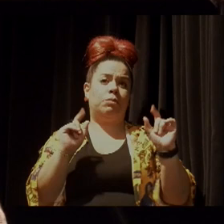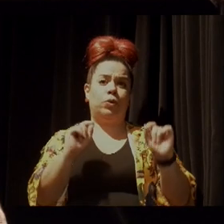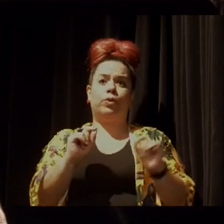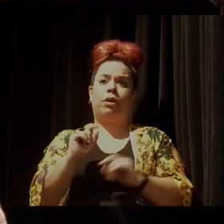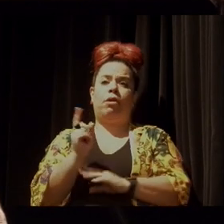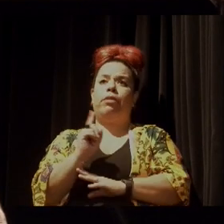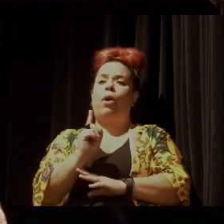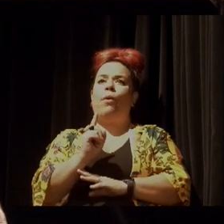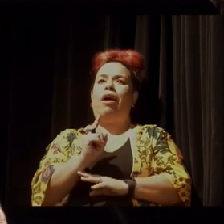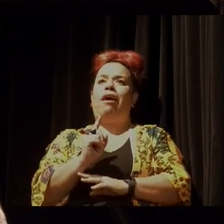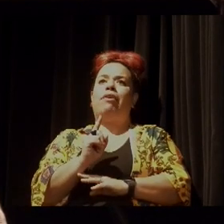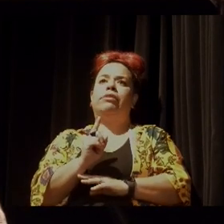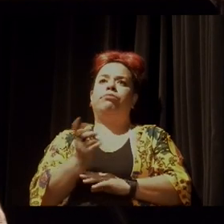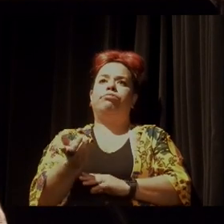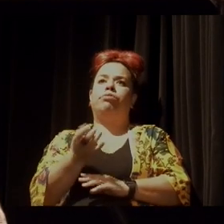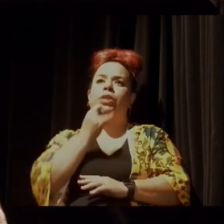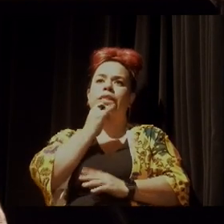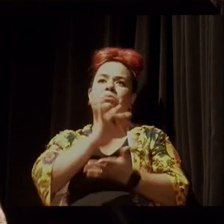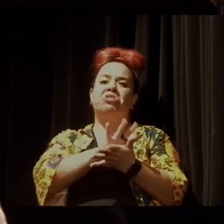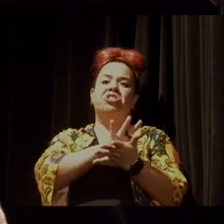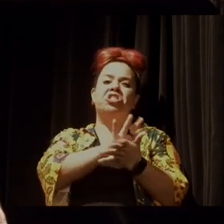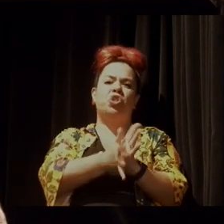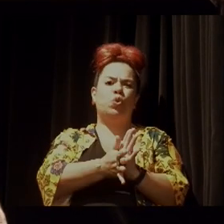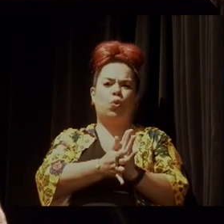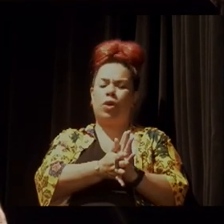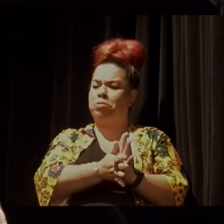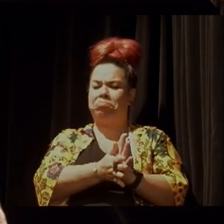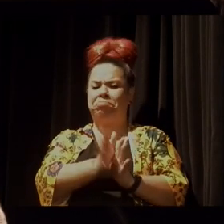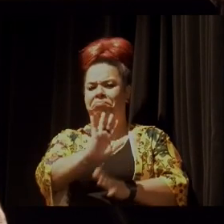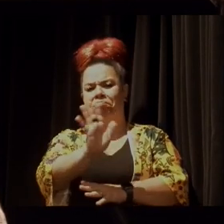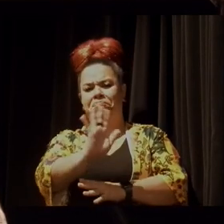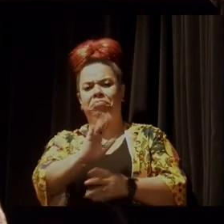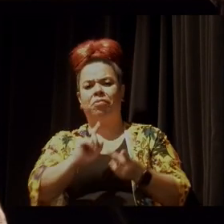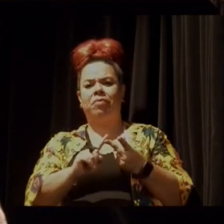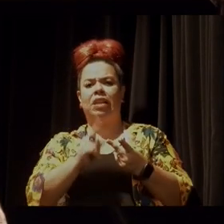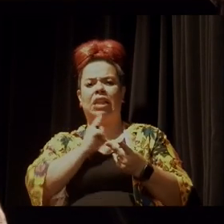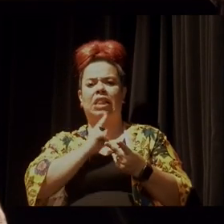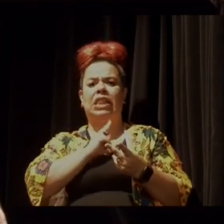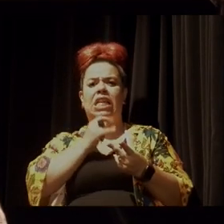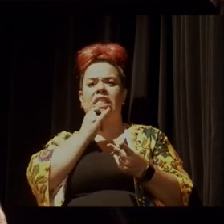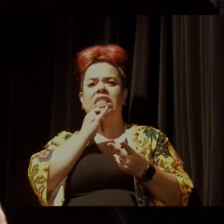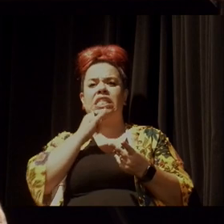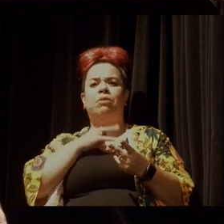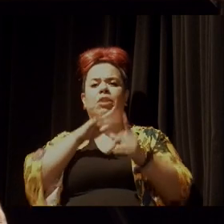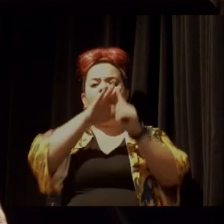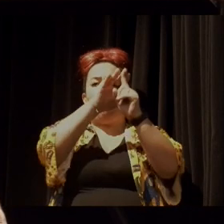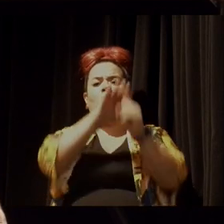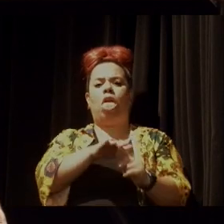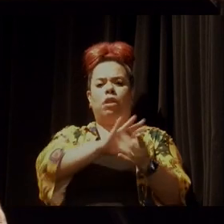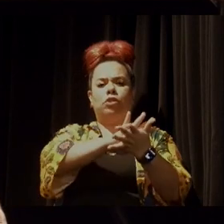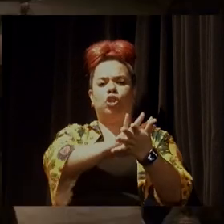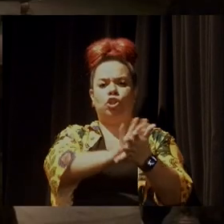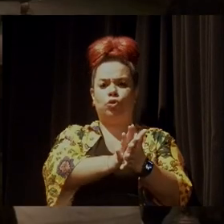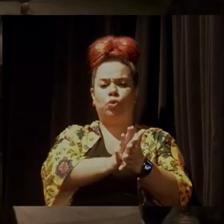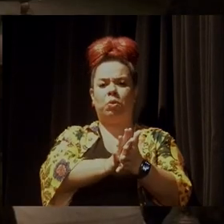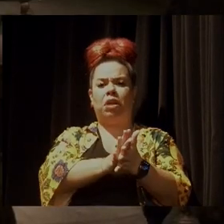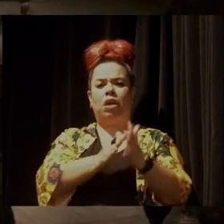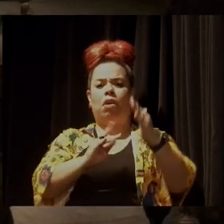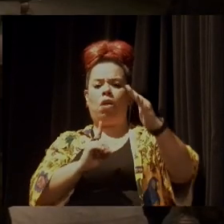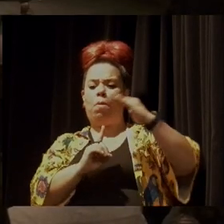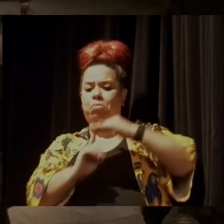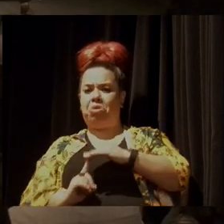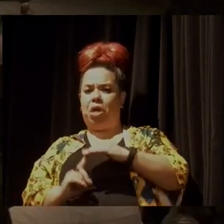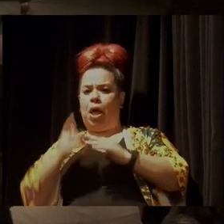em nenhum momento, degradar, sem, em nenhum momento, essa relação, ela ser injusta para ambos. Porque,